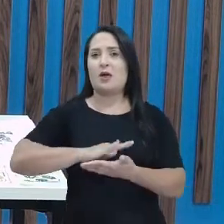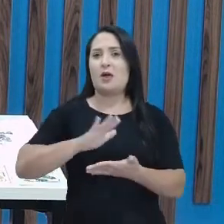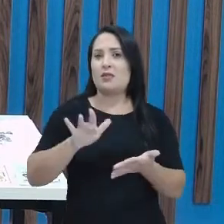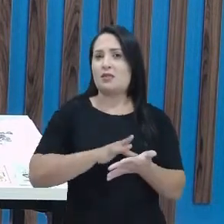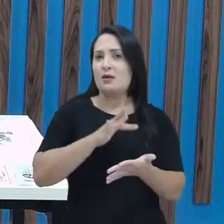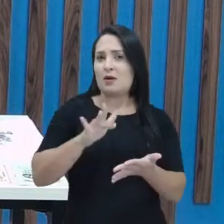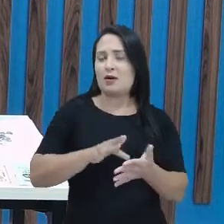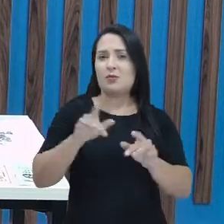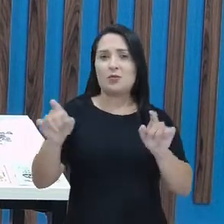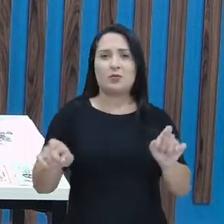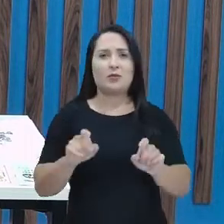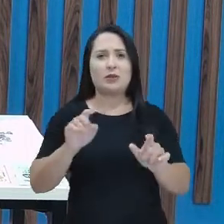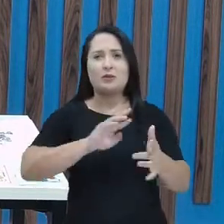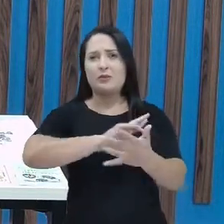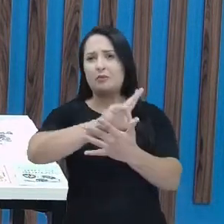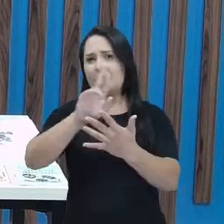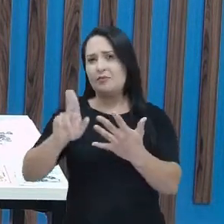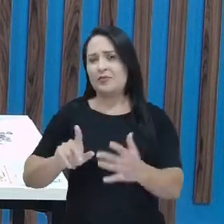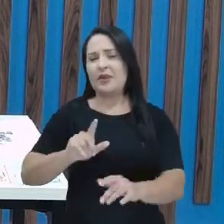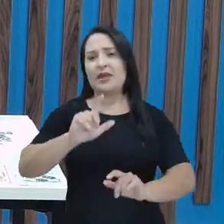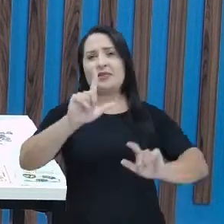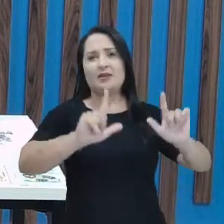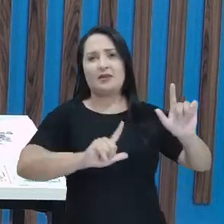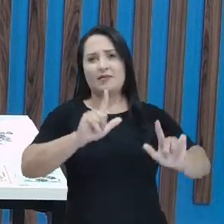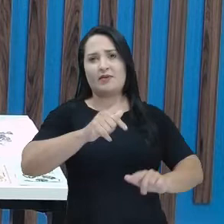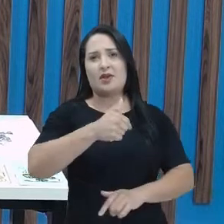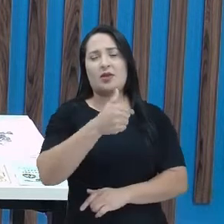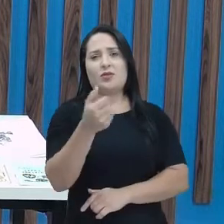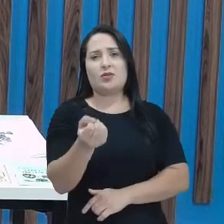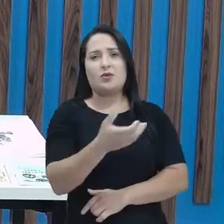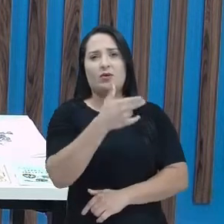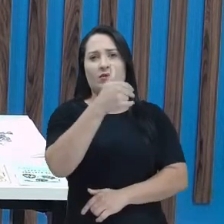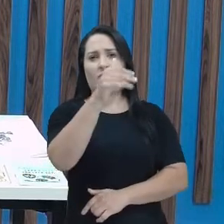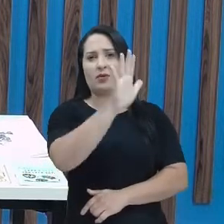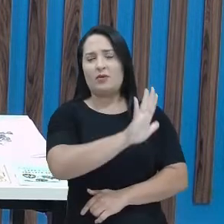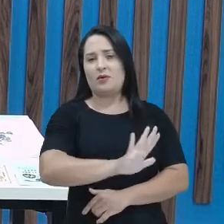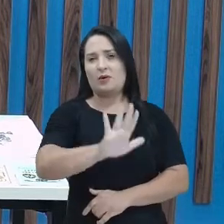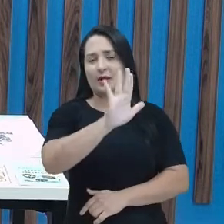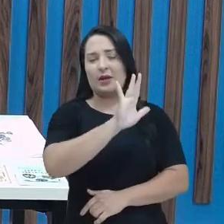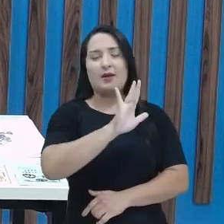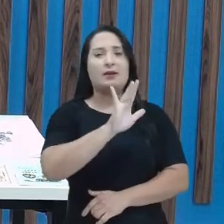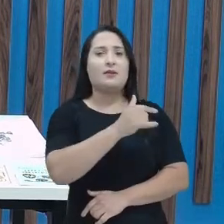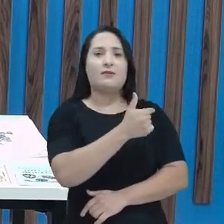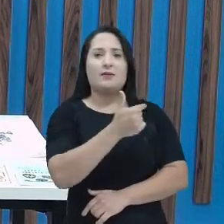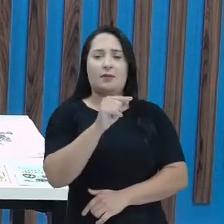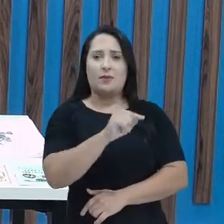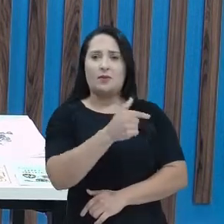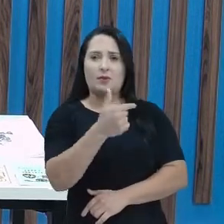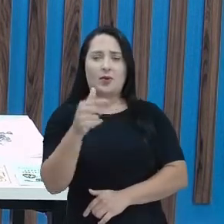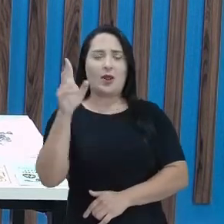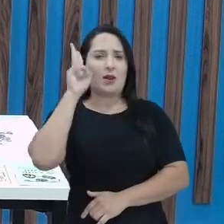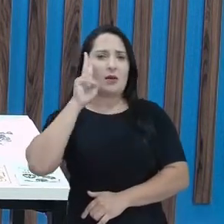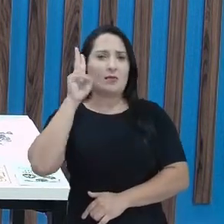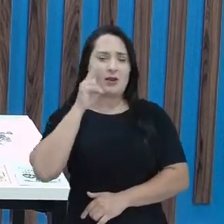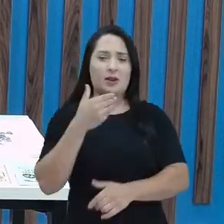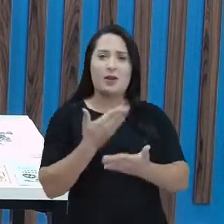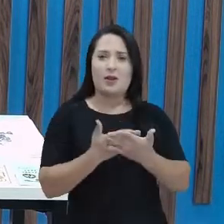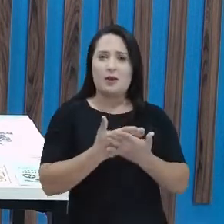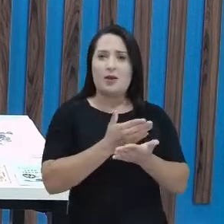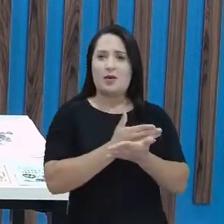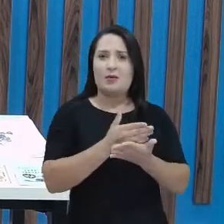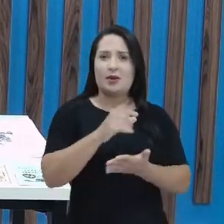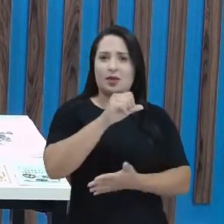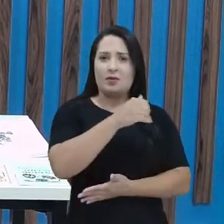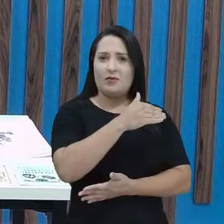várias maneiras aí. TV Nova Nordeste, canal 22.2. Lembrando que nossas aulas começam às 9 e meia, tem a reprise também